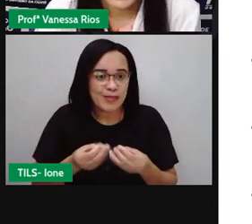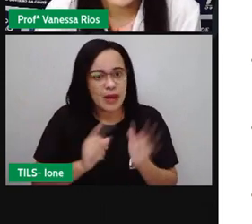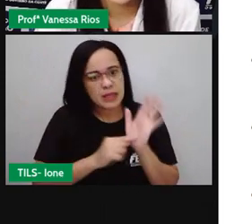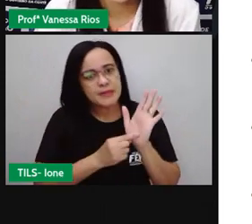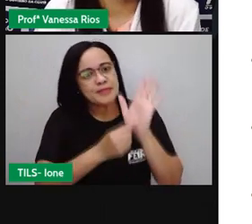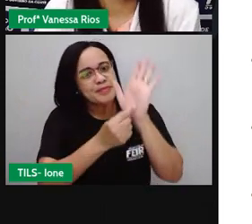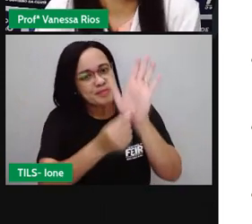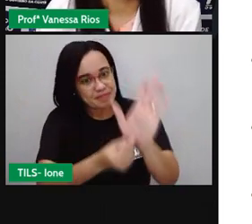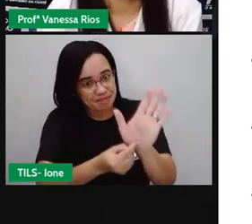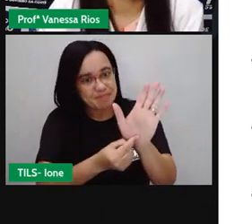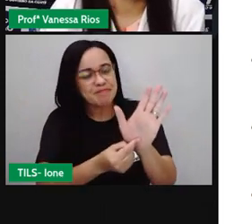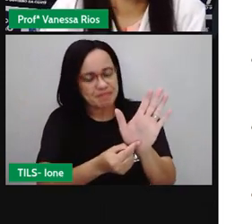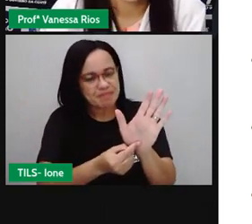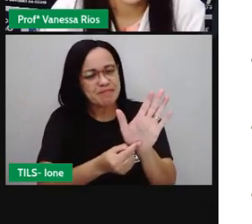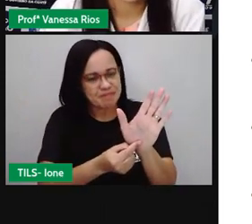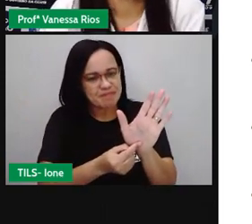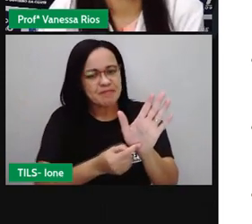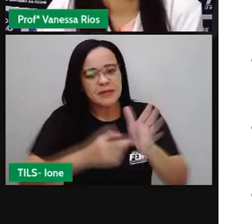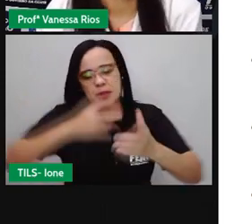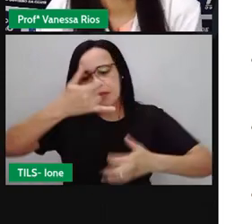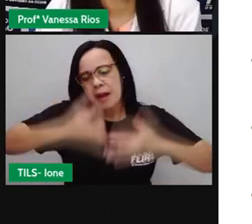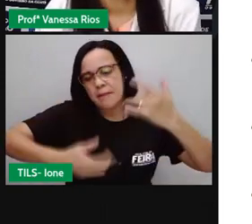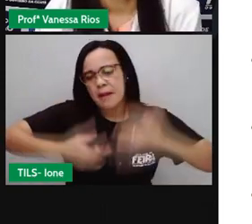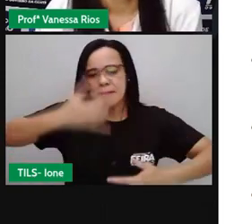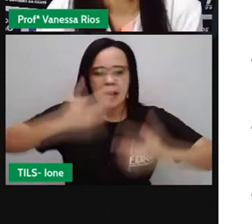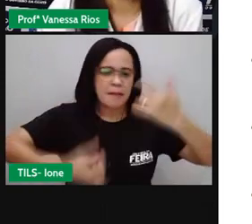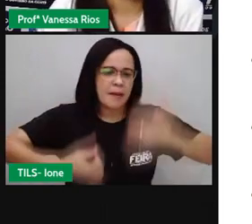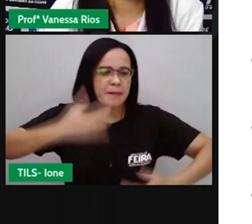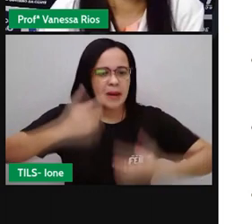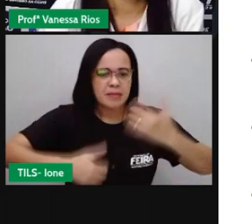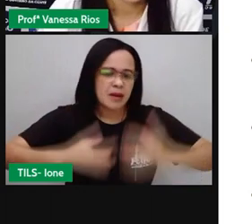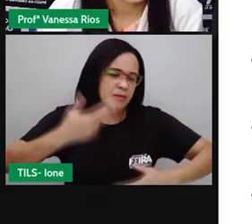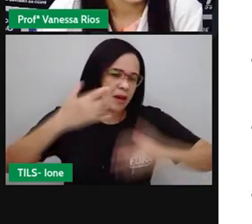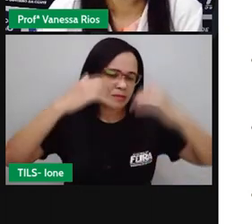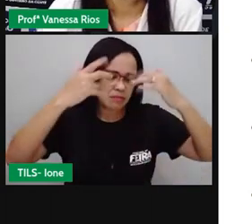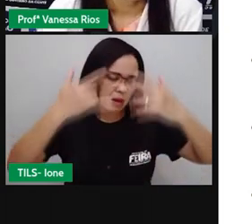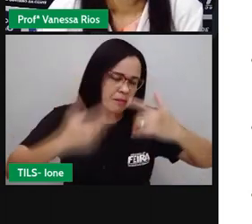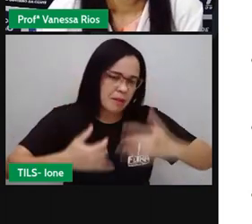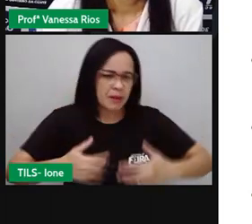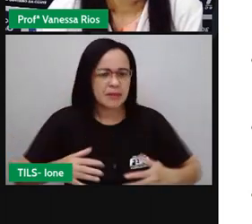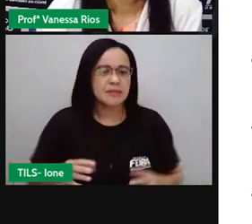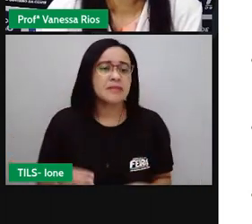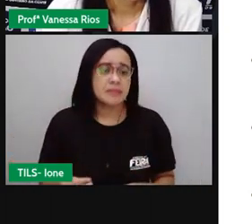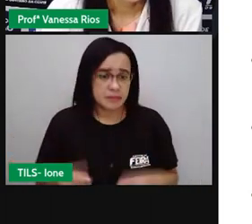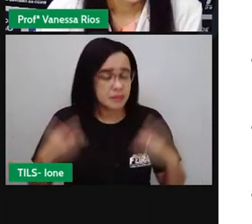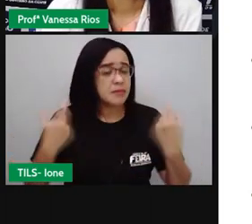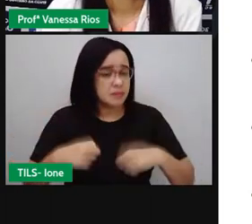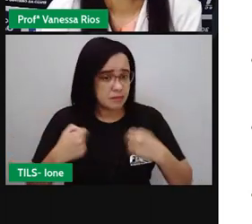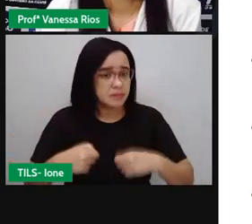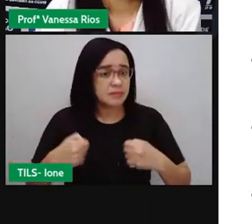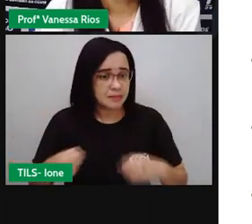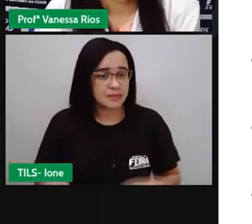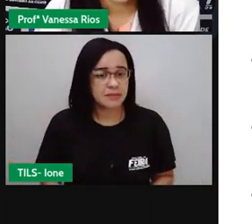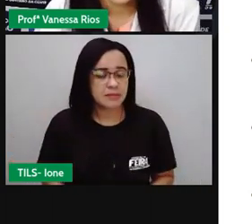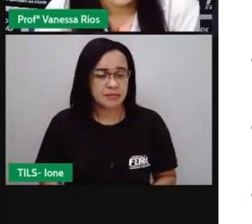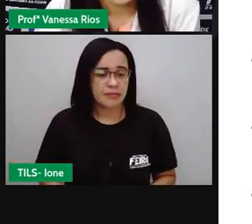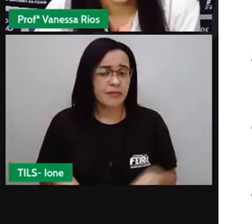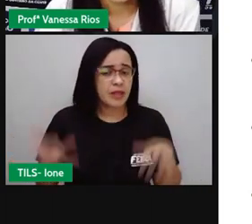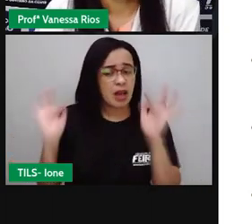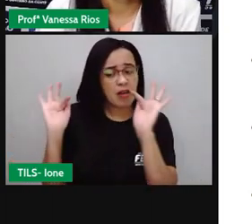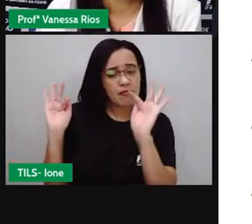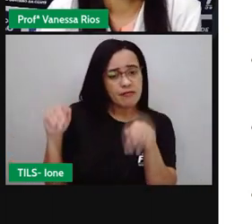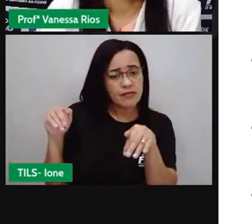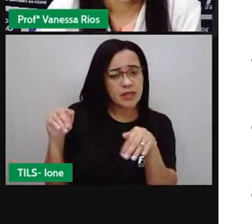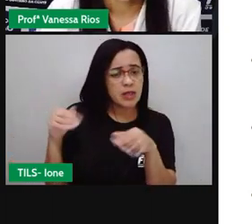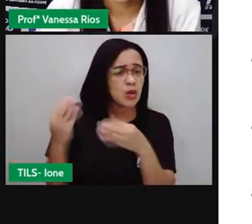relacionado as opiniões relacionadas ao que está sendo sendo narrado conclua sua exposição